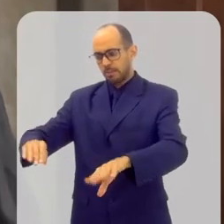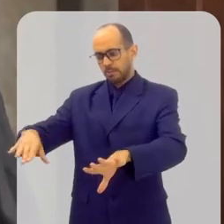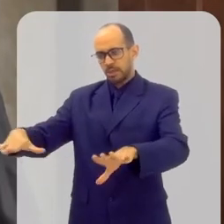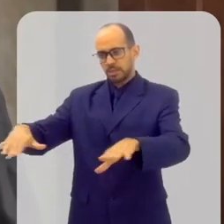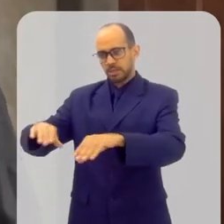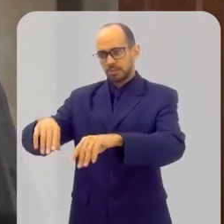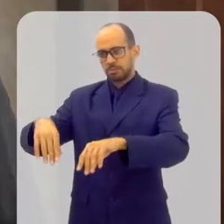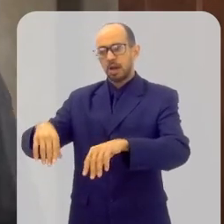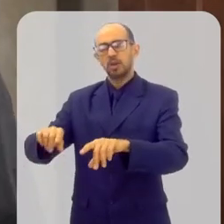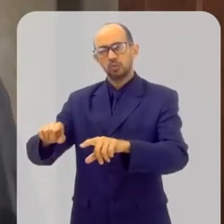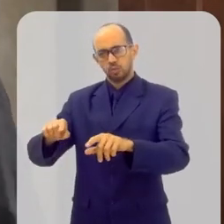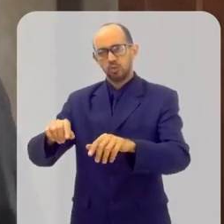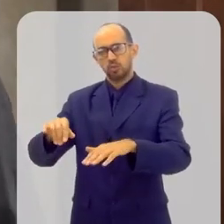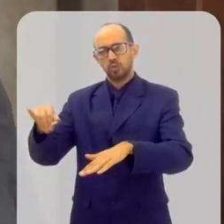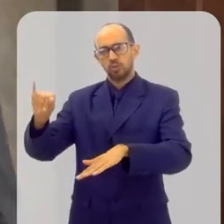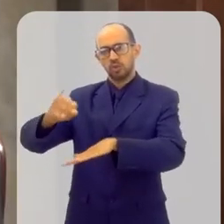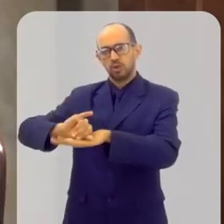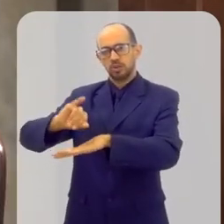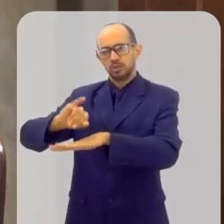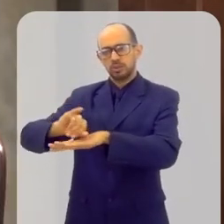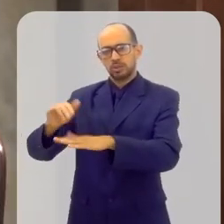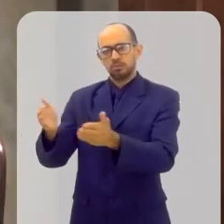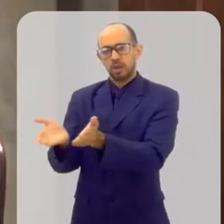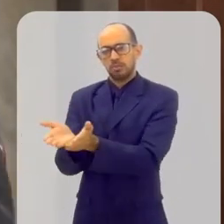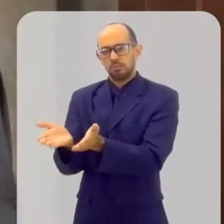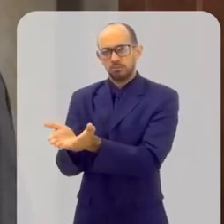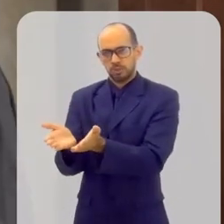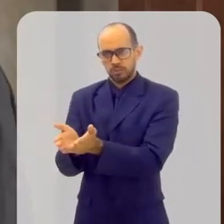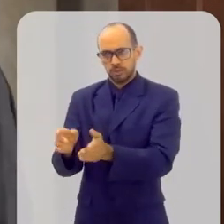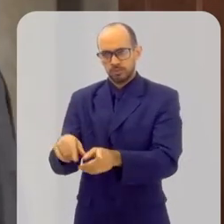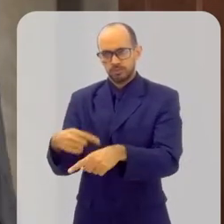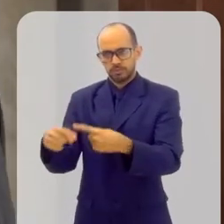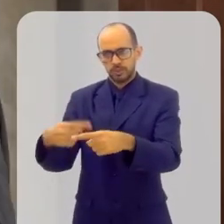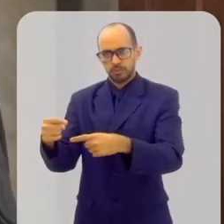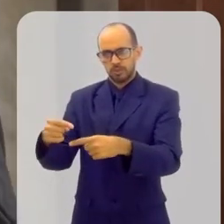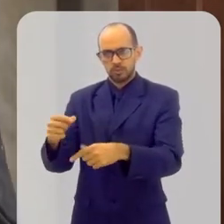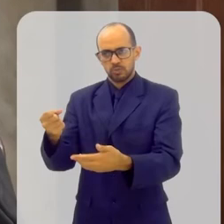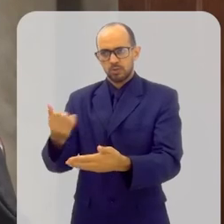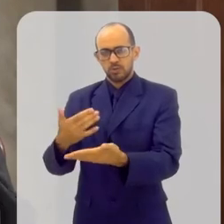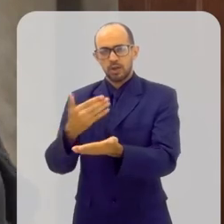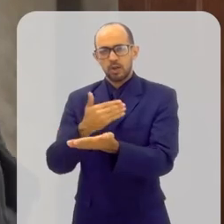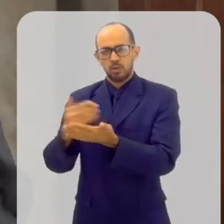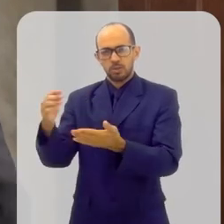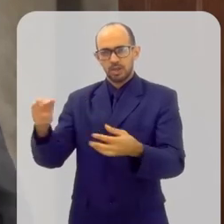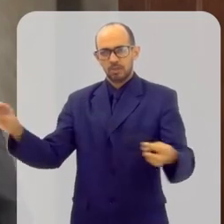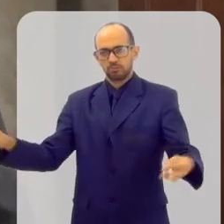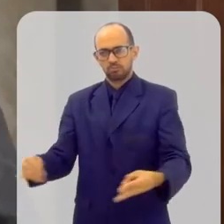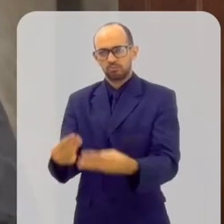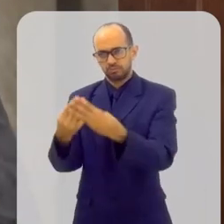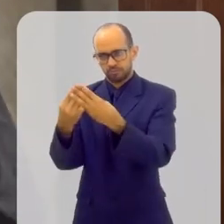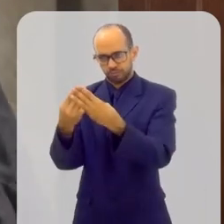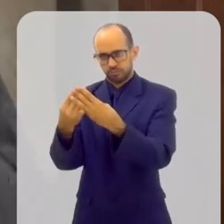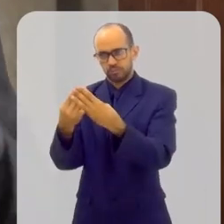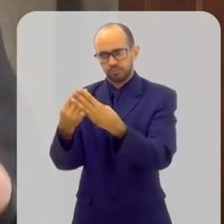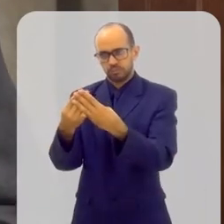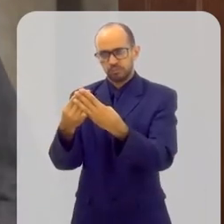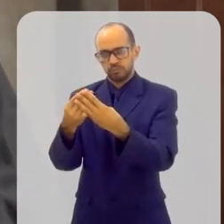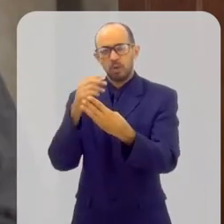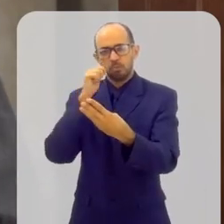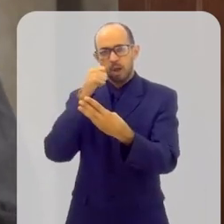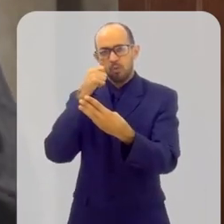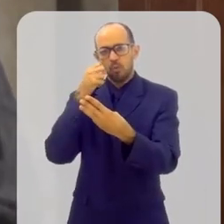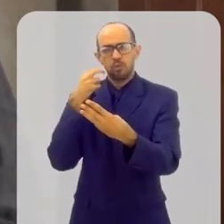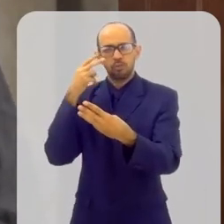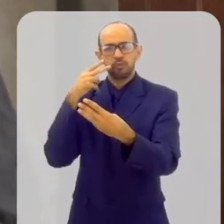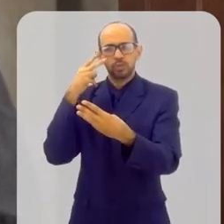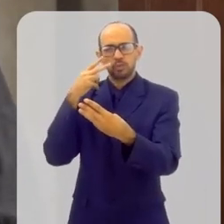pano sagrado chamado Antimension e coloca o Evangelho sobre ele. Quando vai iniciar a liturgia eucarística, a parte da consagração